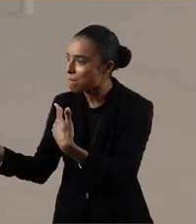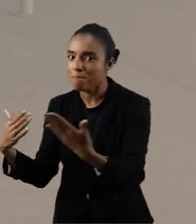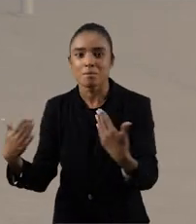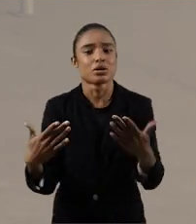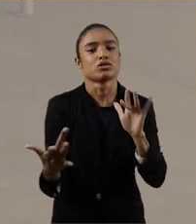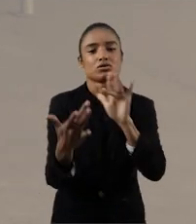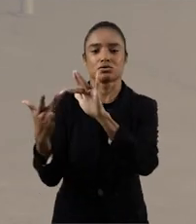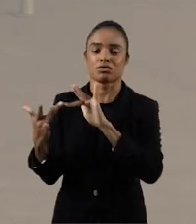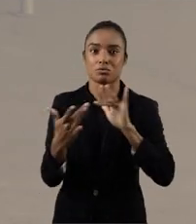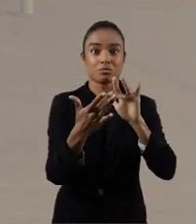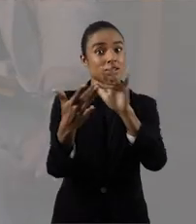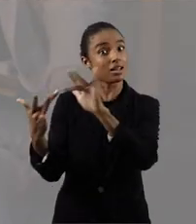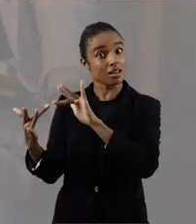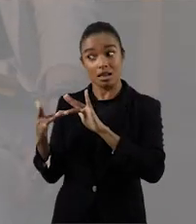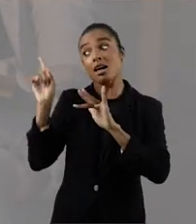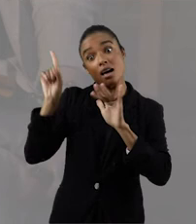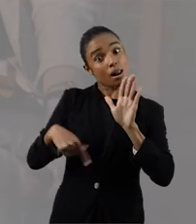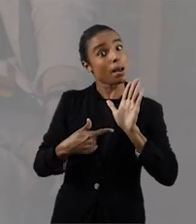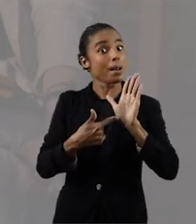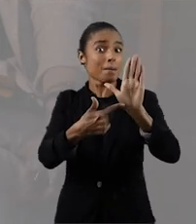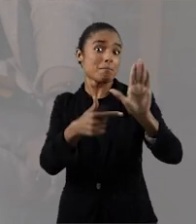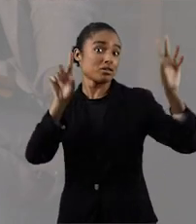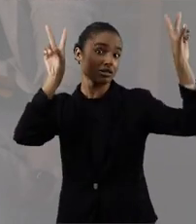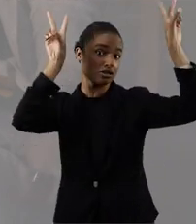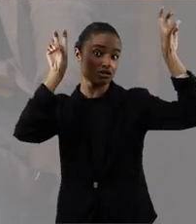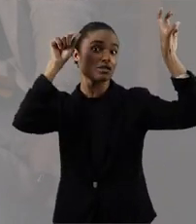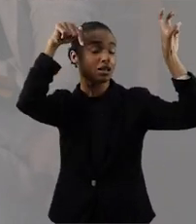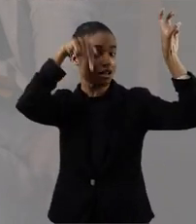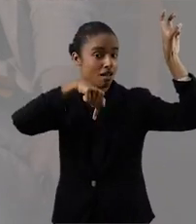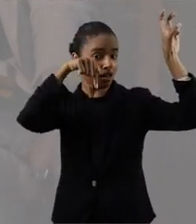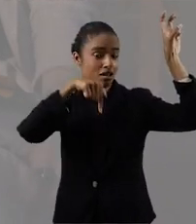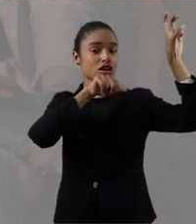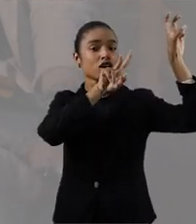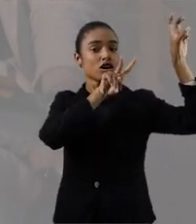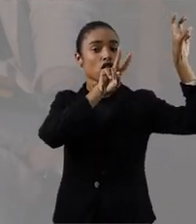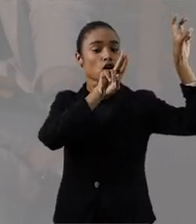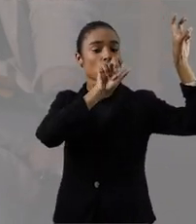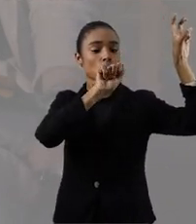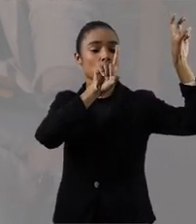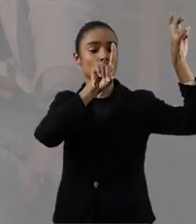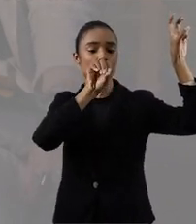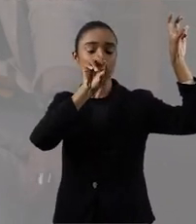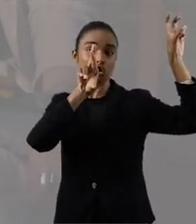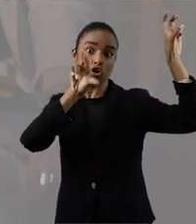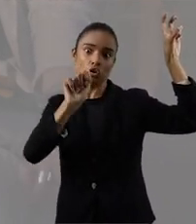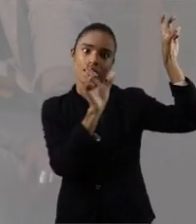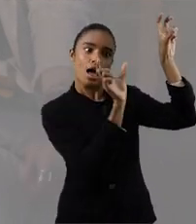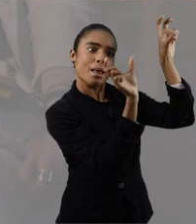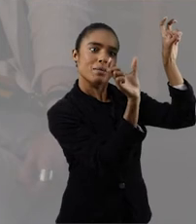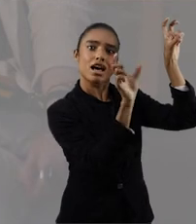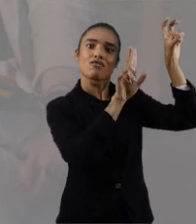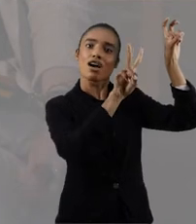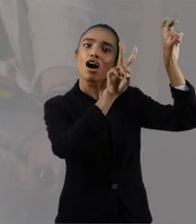operação linguística, ela se apresenta de modo muito contundente no próprio título da exposição, no modo como o voador está